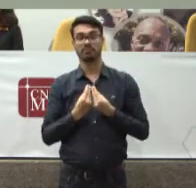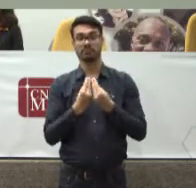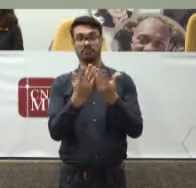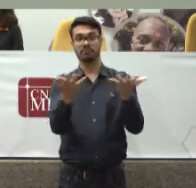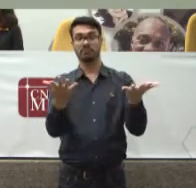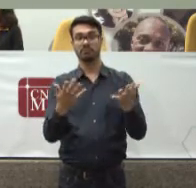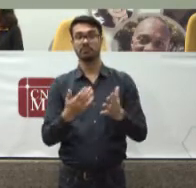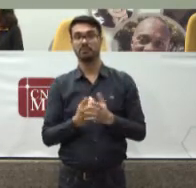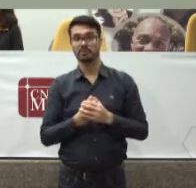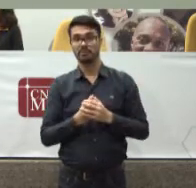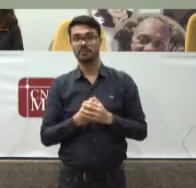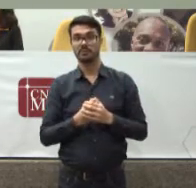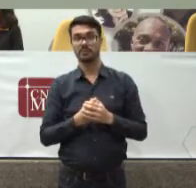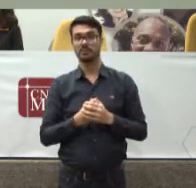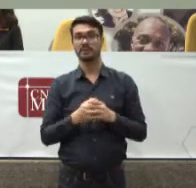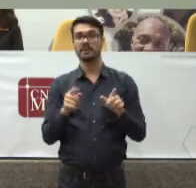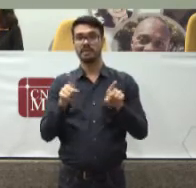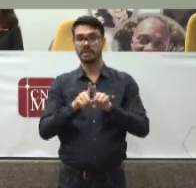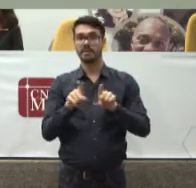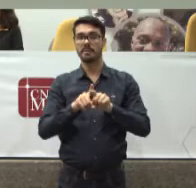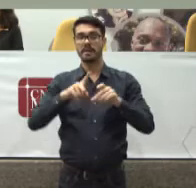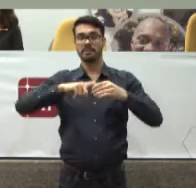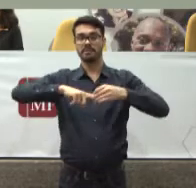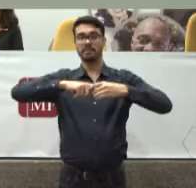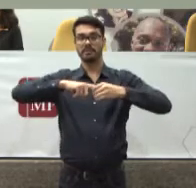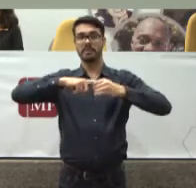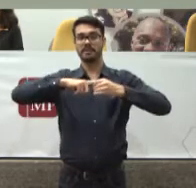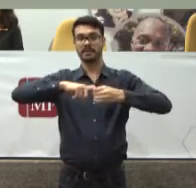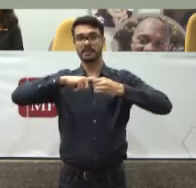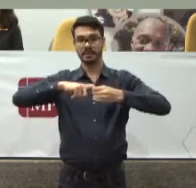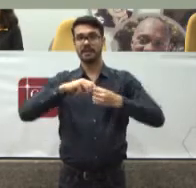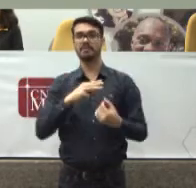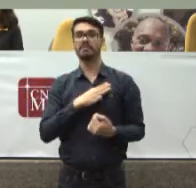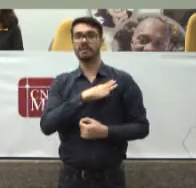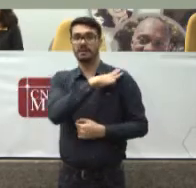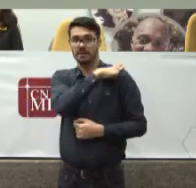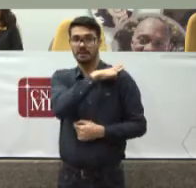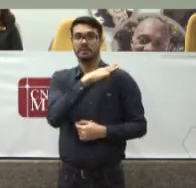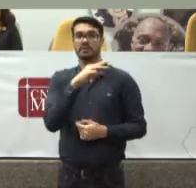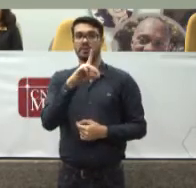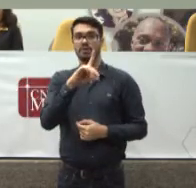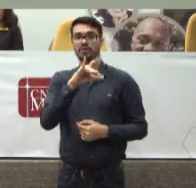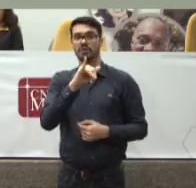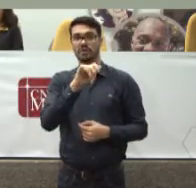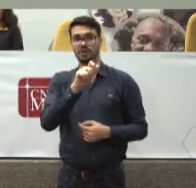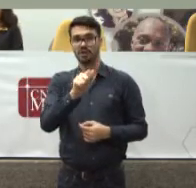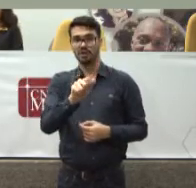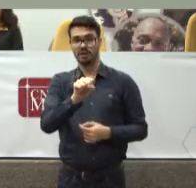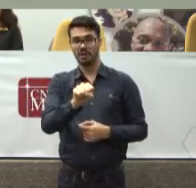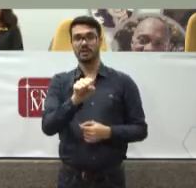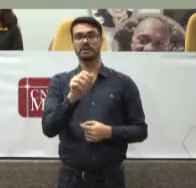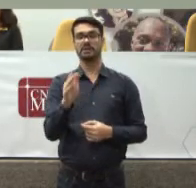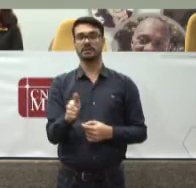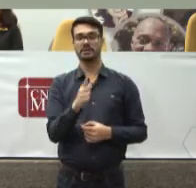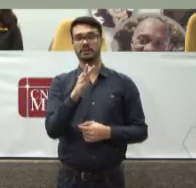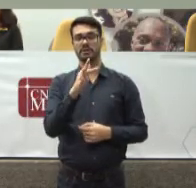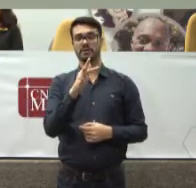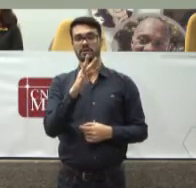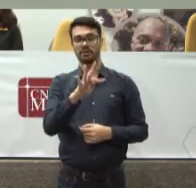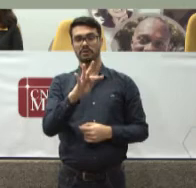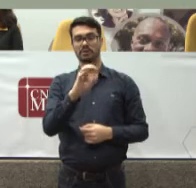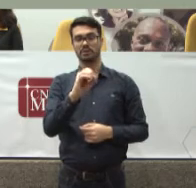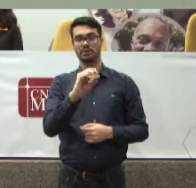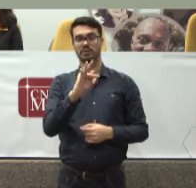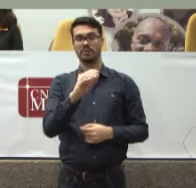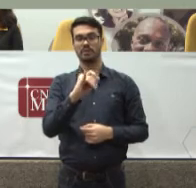Por meio De termos De cooperação Que o senhor Ministro Dias Toffoli Assinará Com a Procuradora-Geral Da